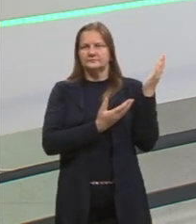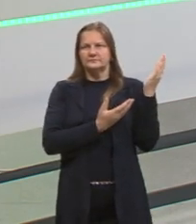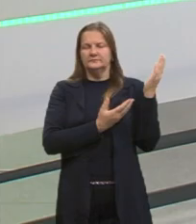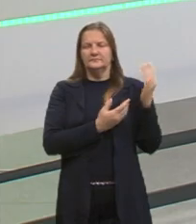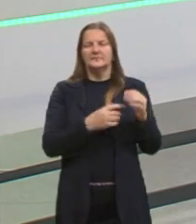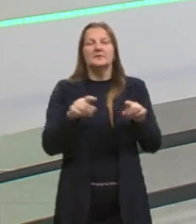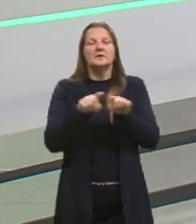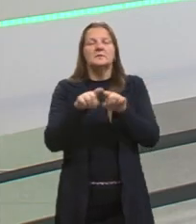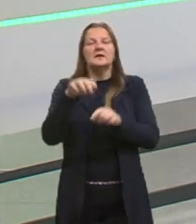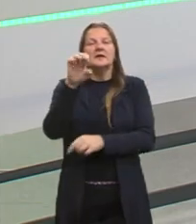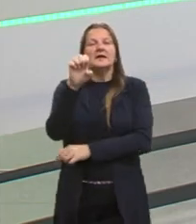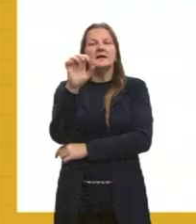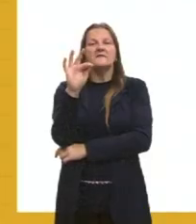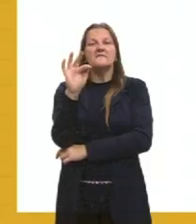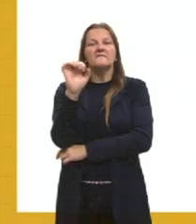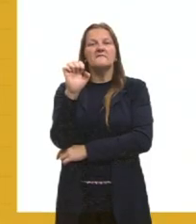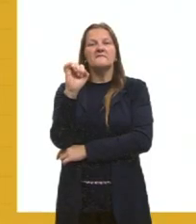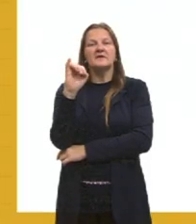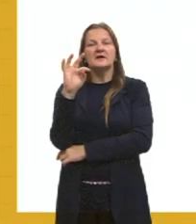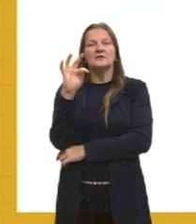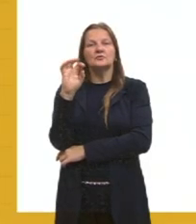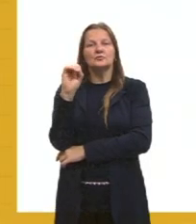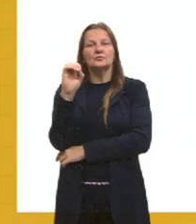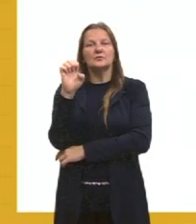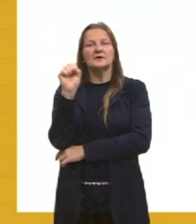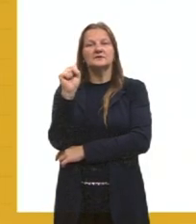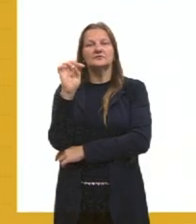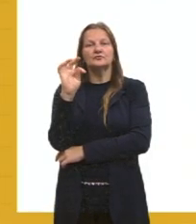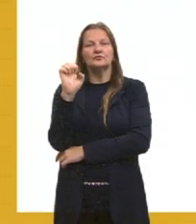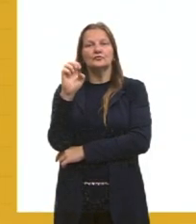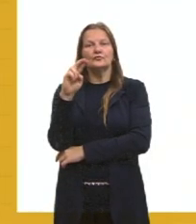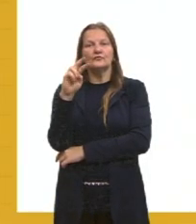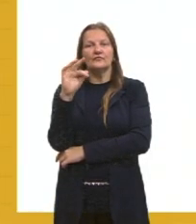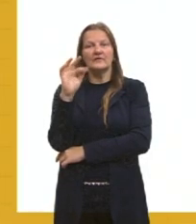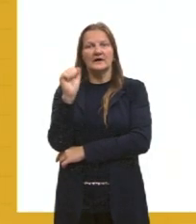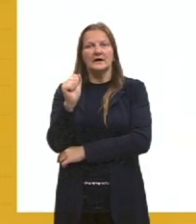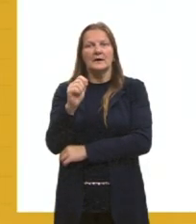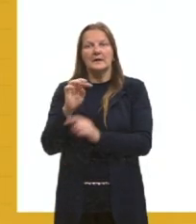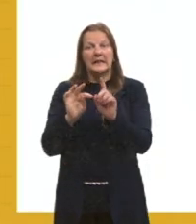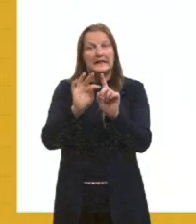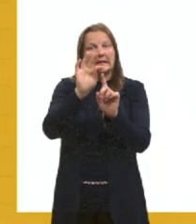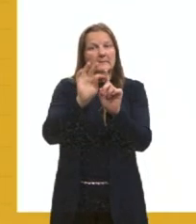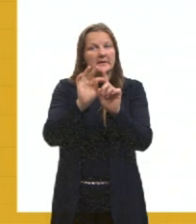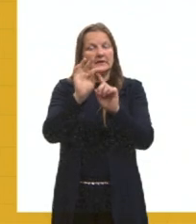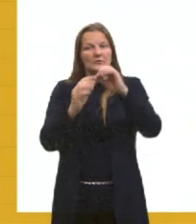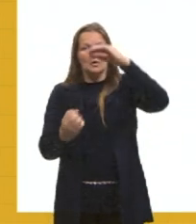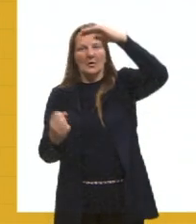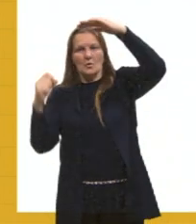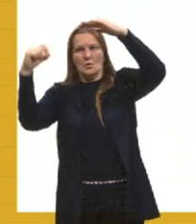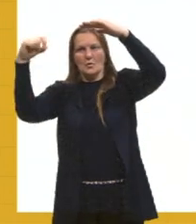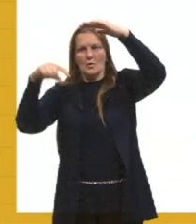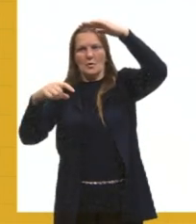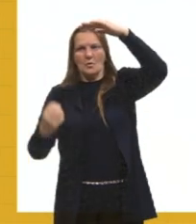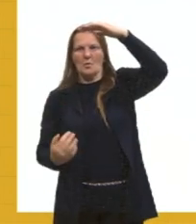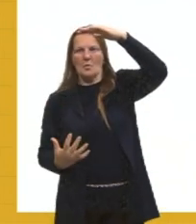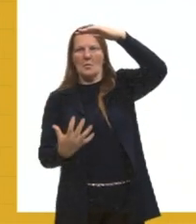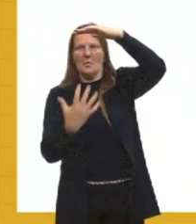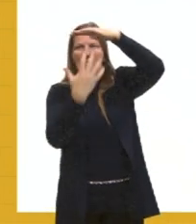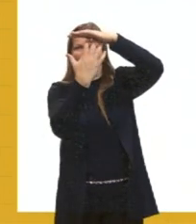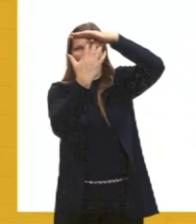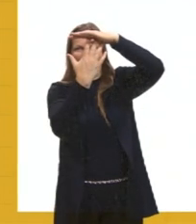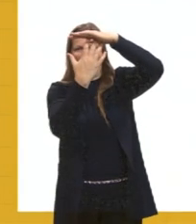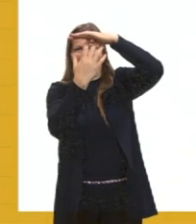efeito estufa, tá, pessoal? É importante a gente frisar, o efeito estufa, ele é natural. Se nós não tivéssemos esse efeito